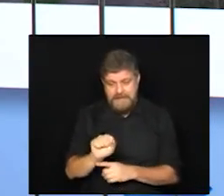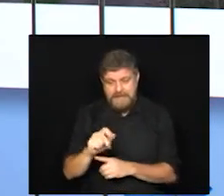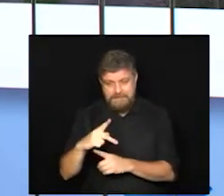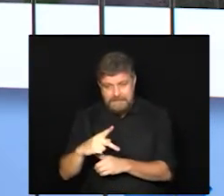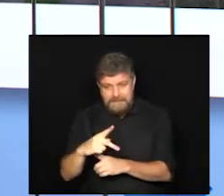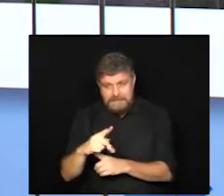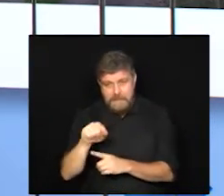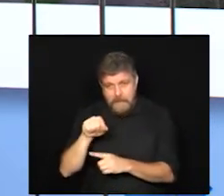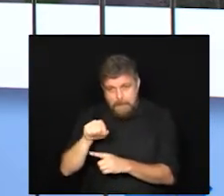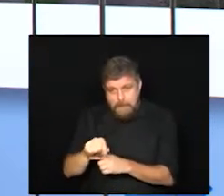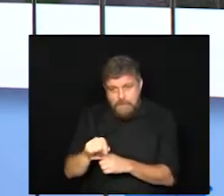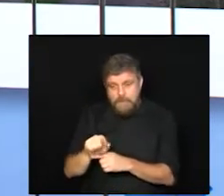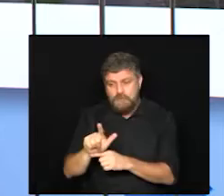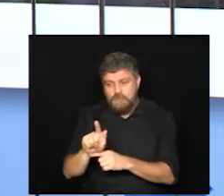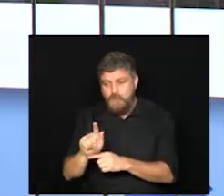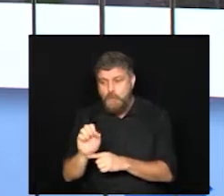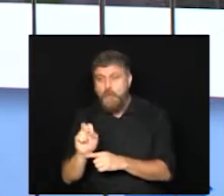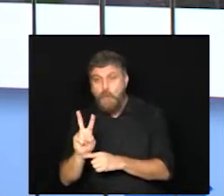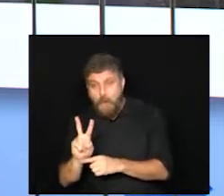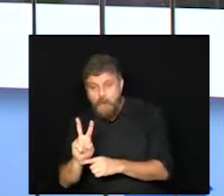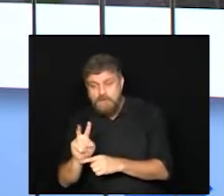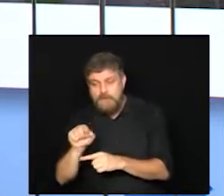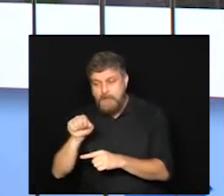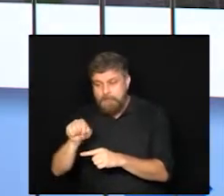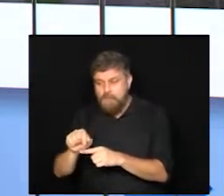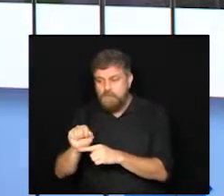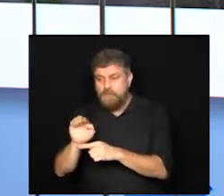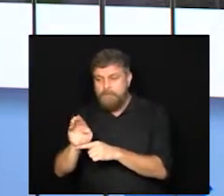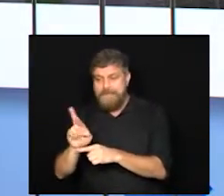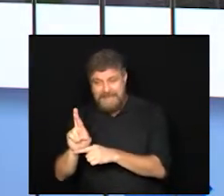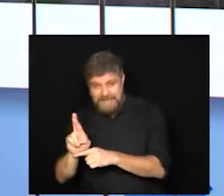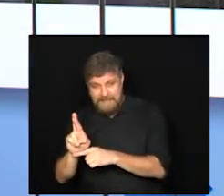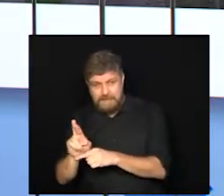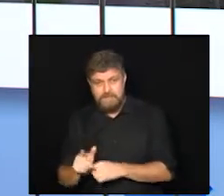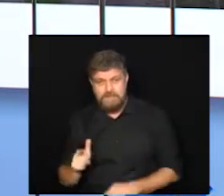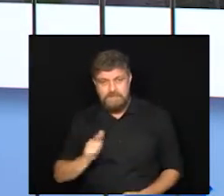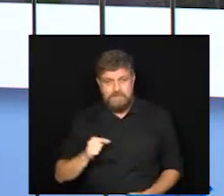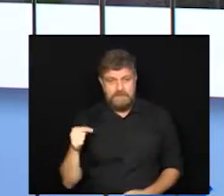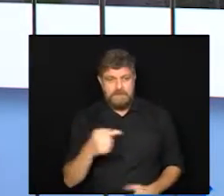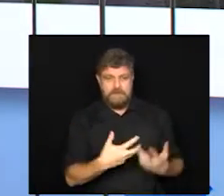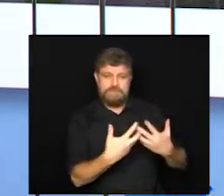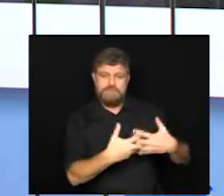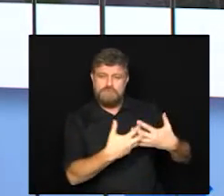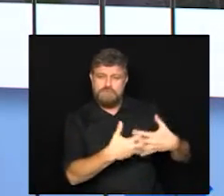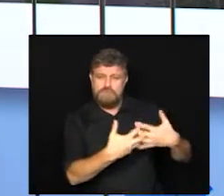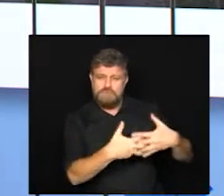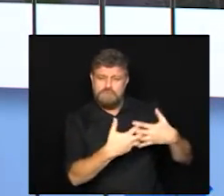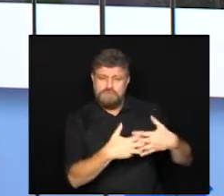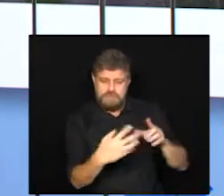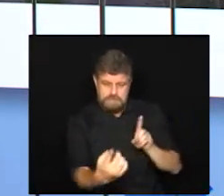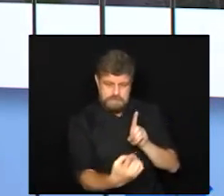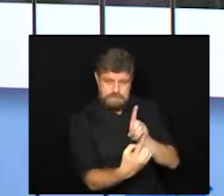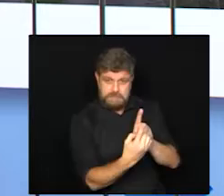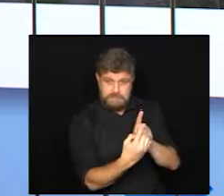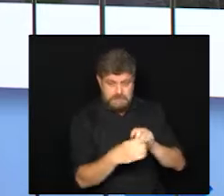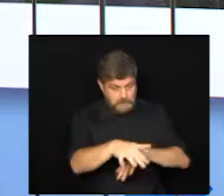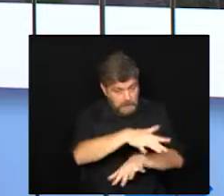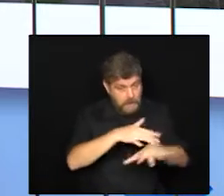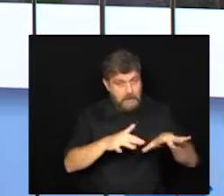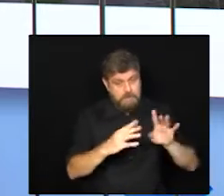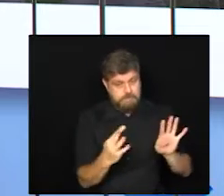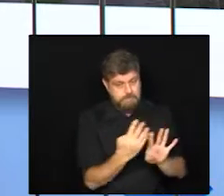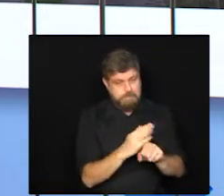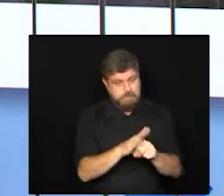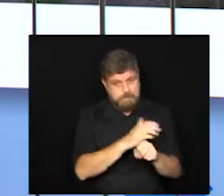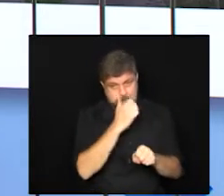sp, ponto, gov, ponto, br. Então, o serviço, ele vai estar funcionando, evitando aglomeração, ou seja, o